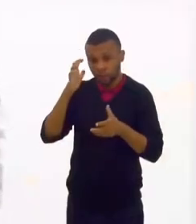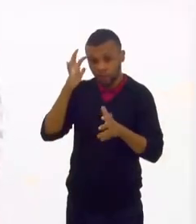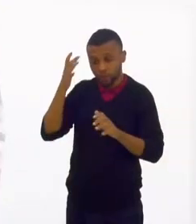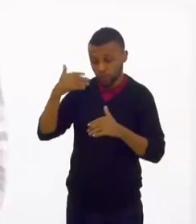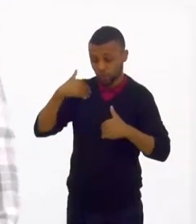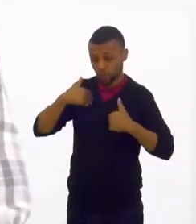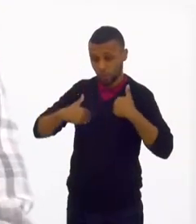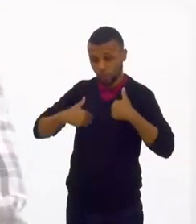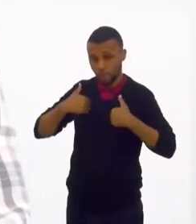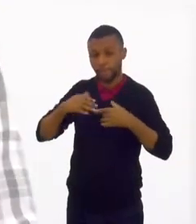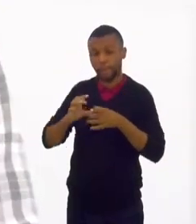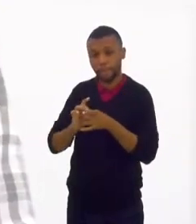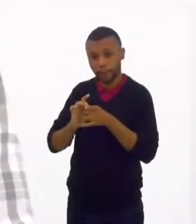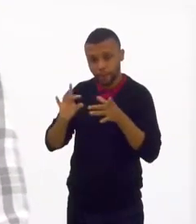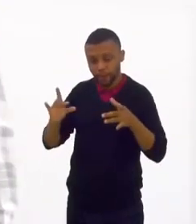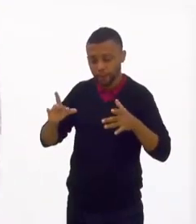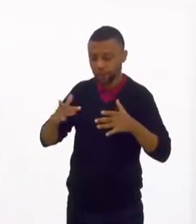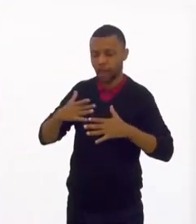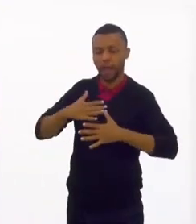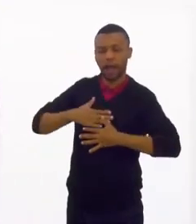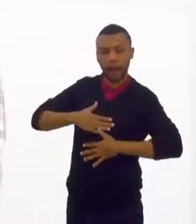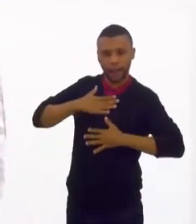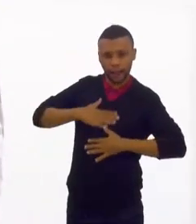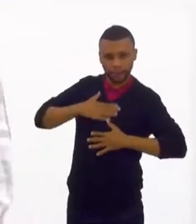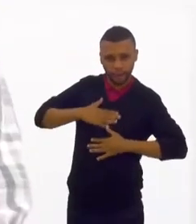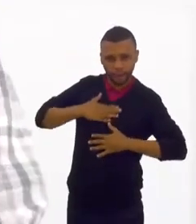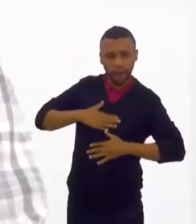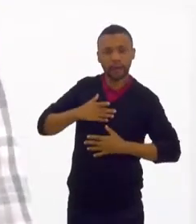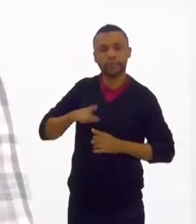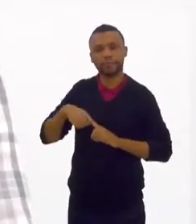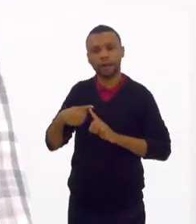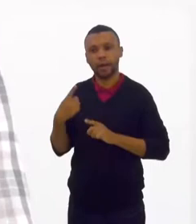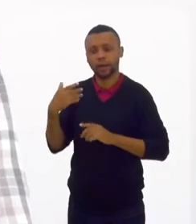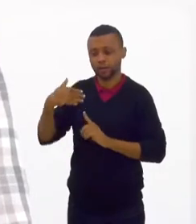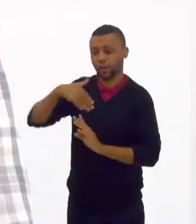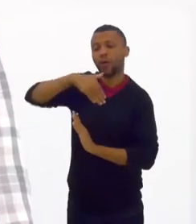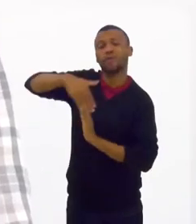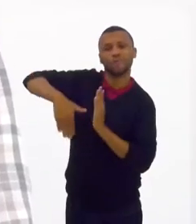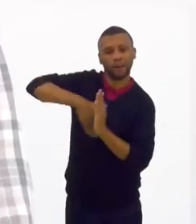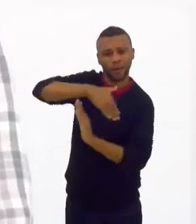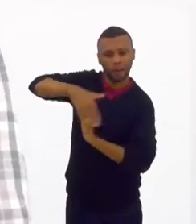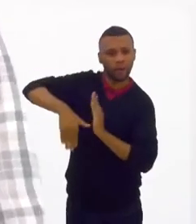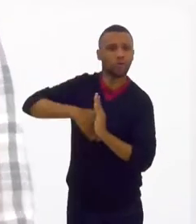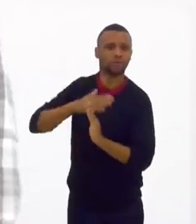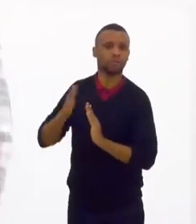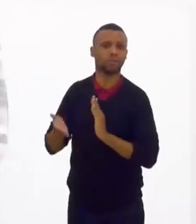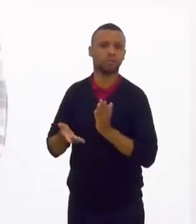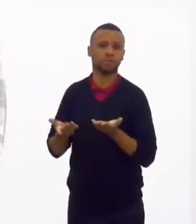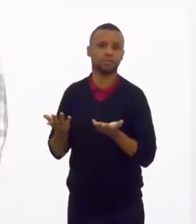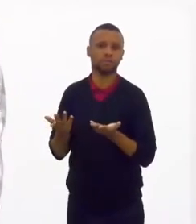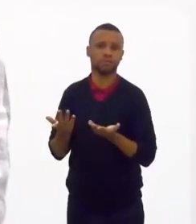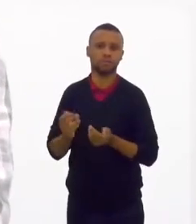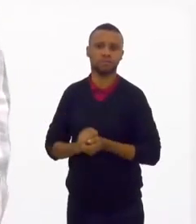permitem fazer. Permitem a lavagem. Permitem colocar na... Não permitem enterrar